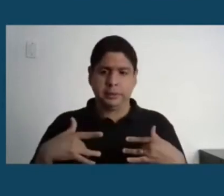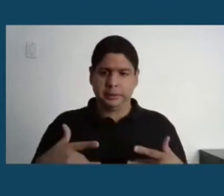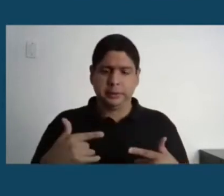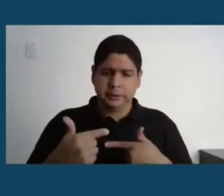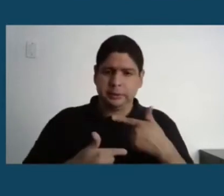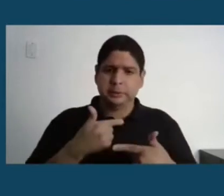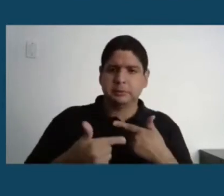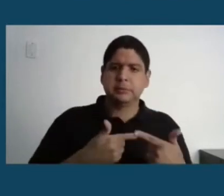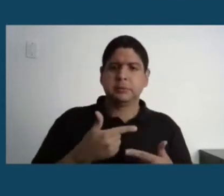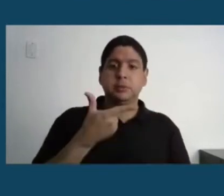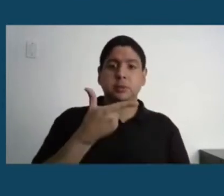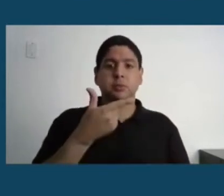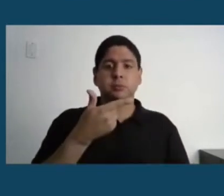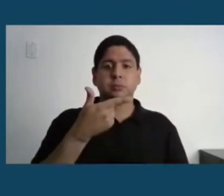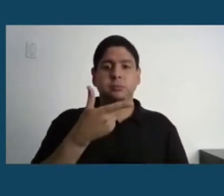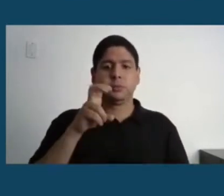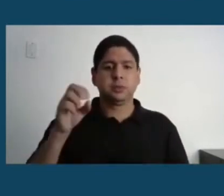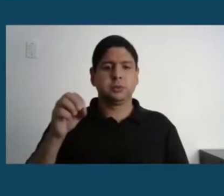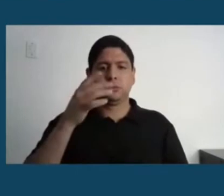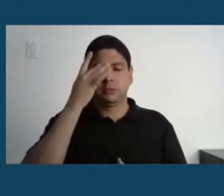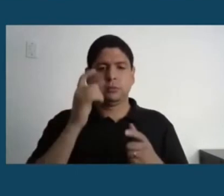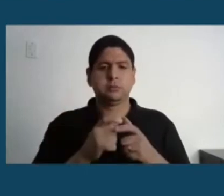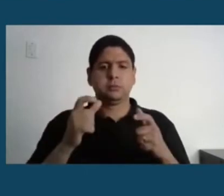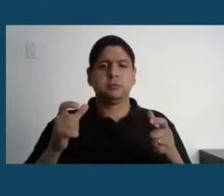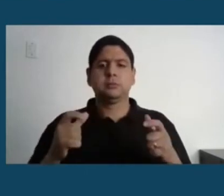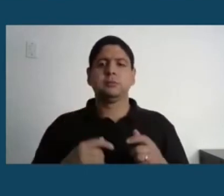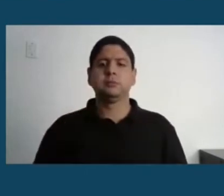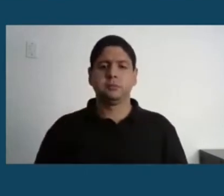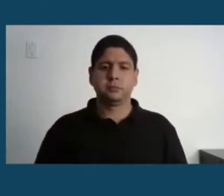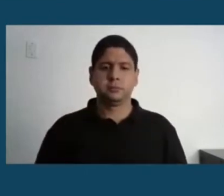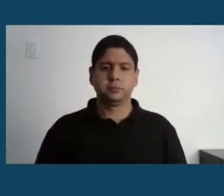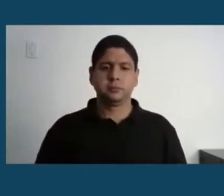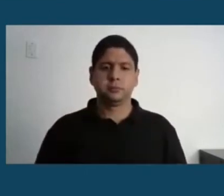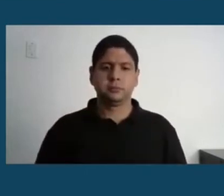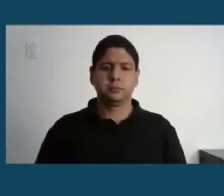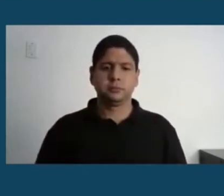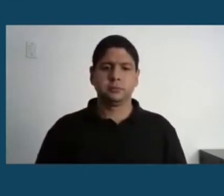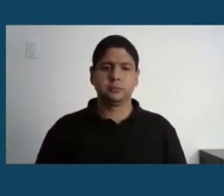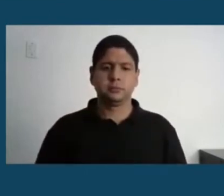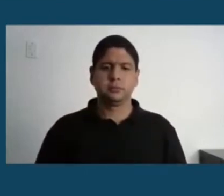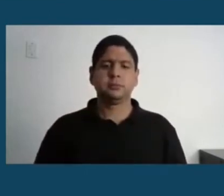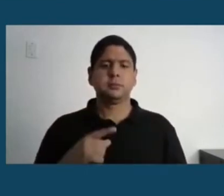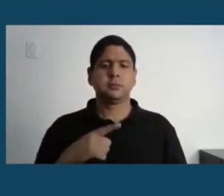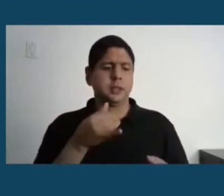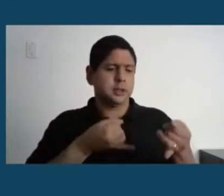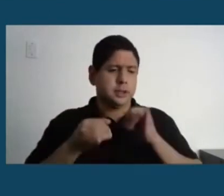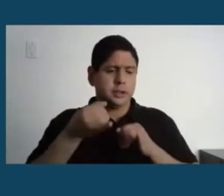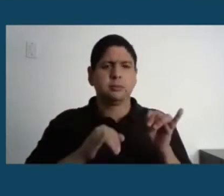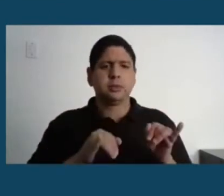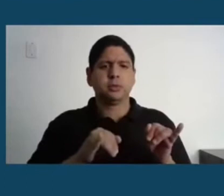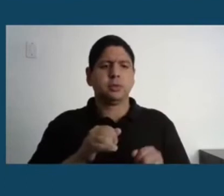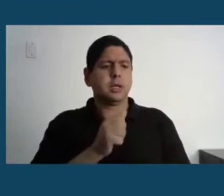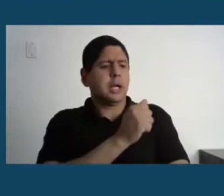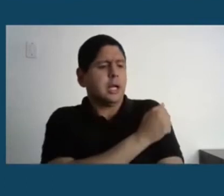2.500 voluntários técnicos, estudantes, muitos dos estudantes, até